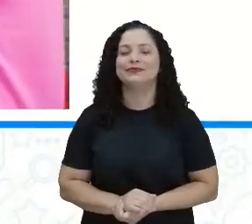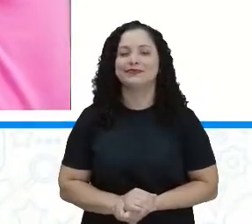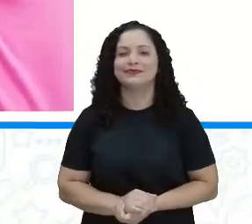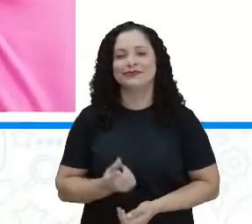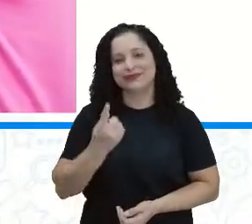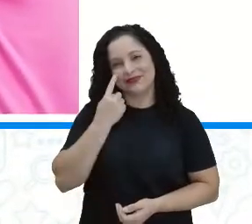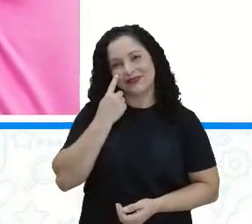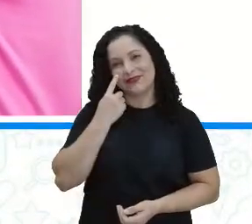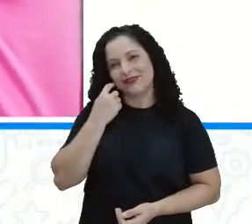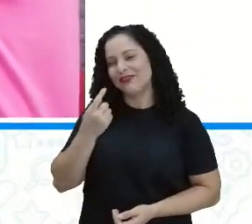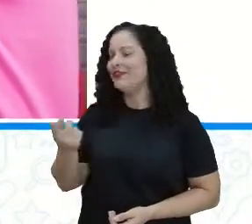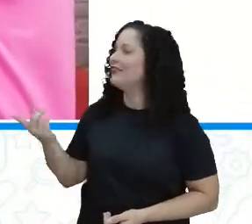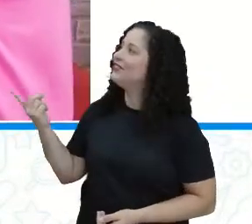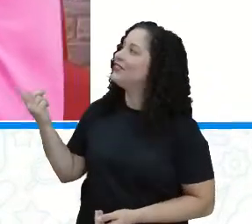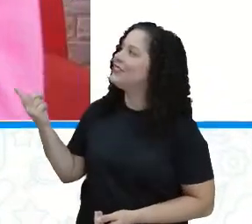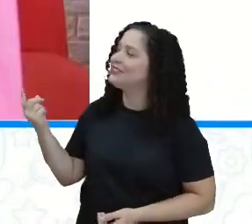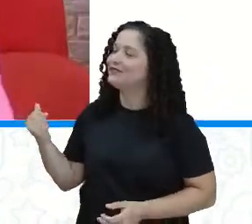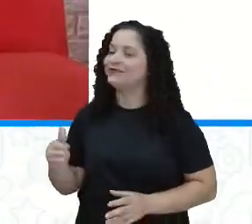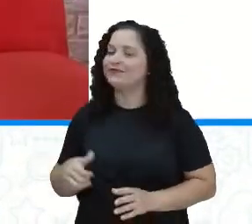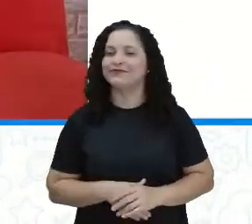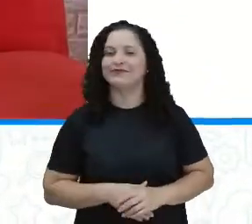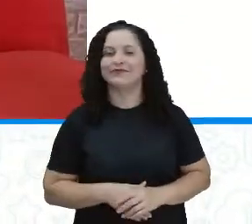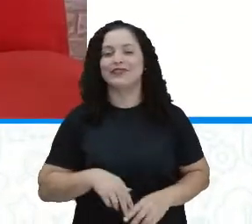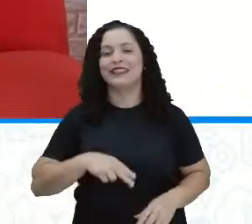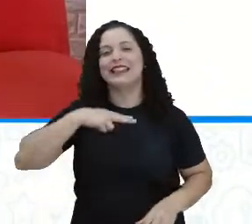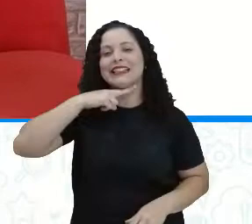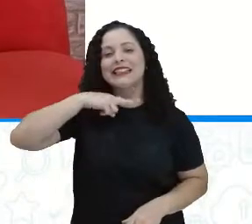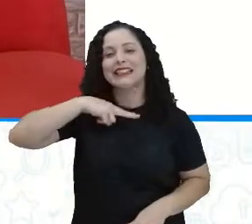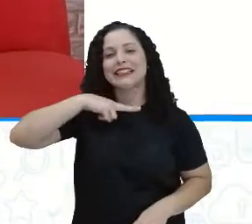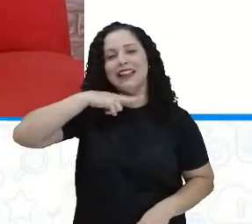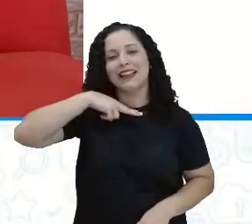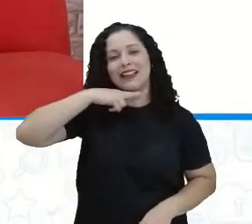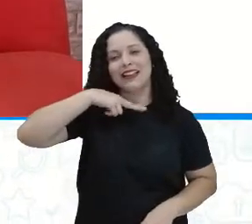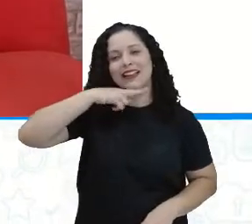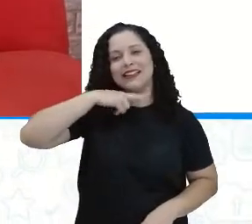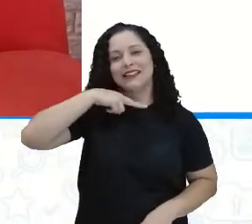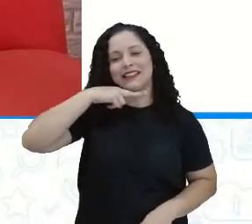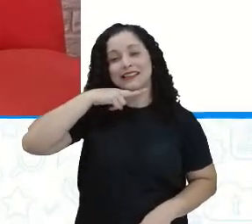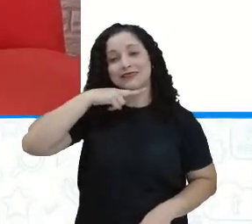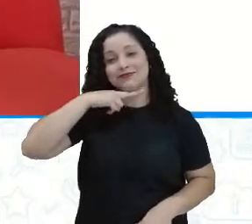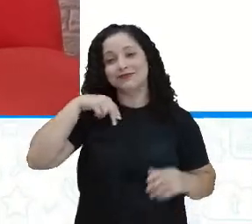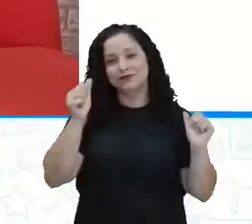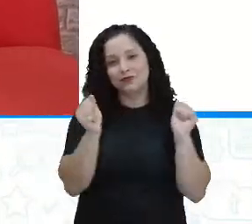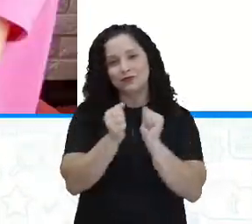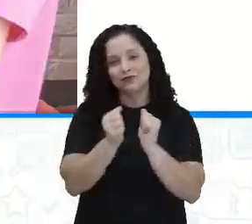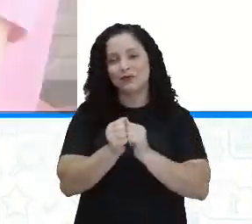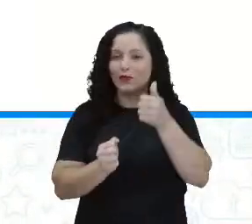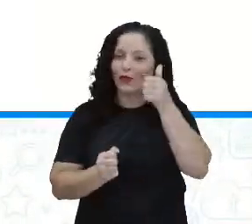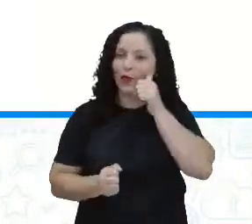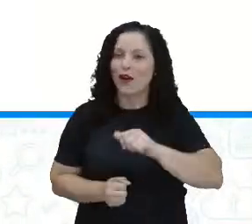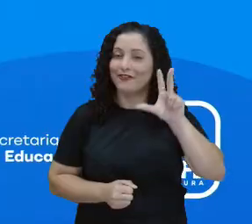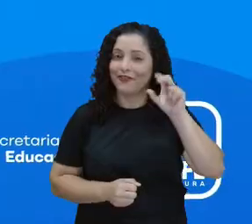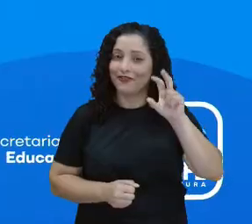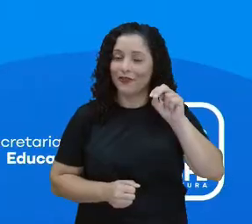Olha aí a imagem. A netinha. Provavelmente sua avó.